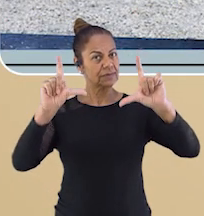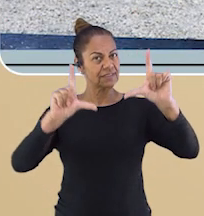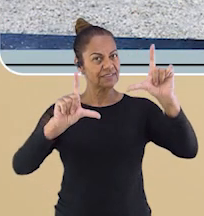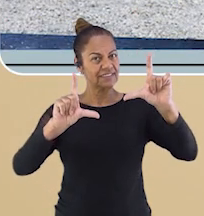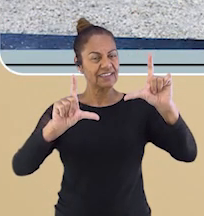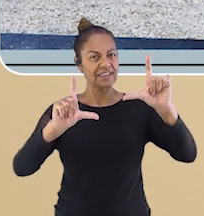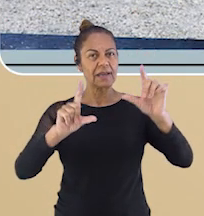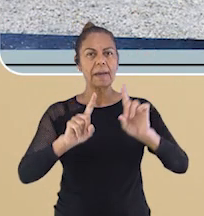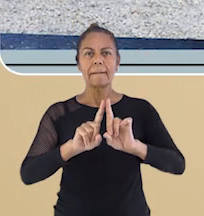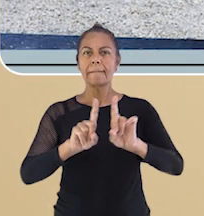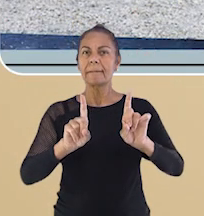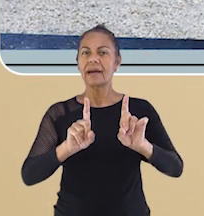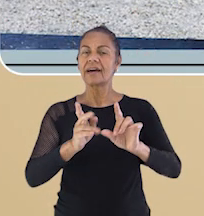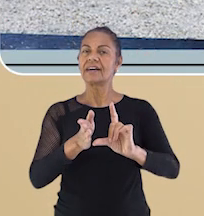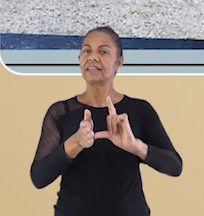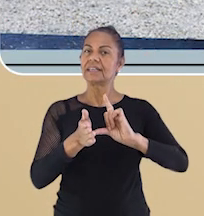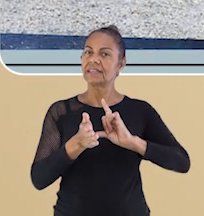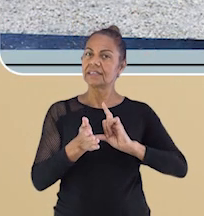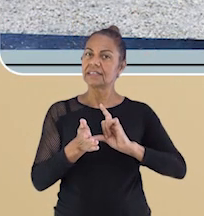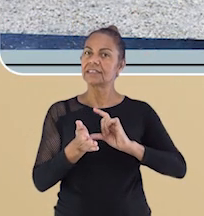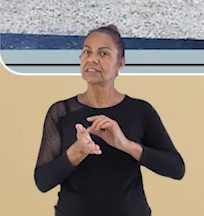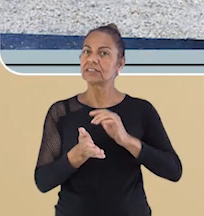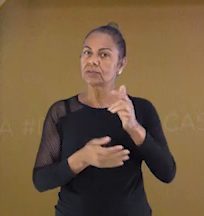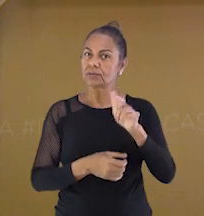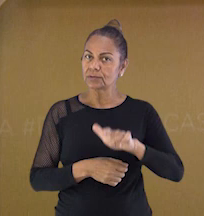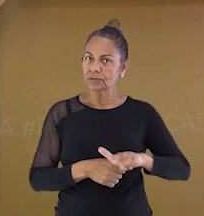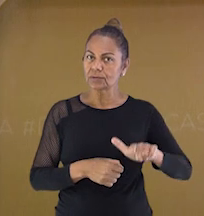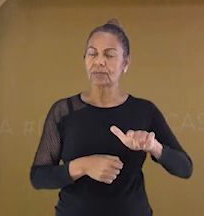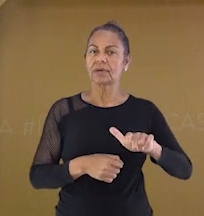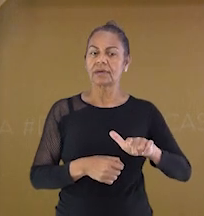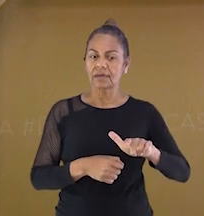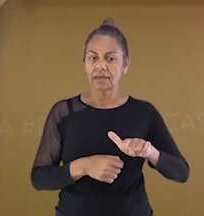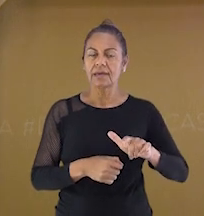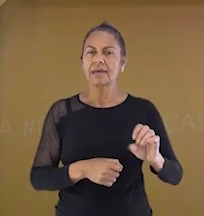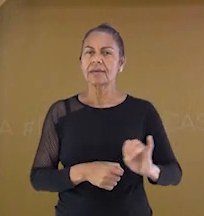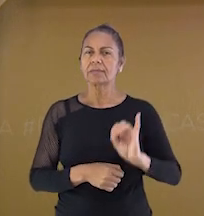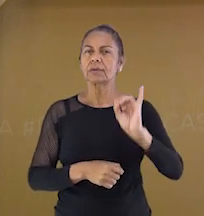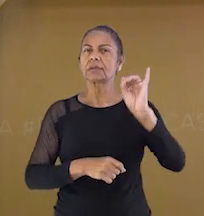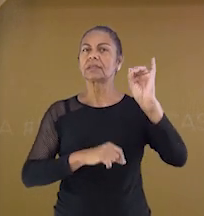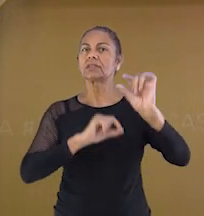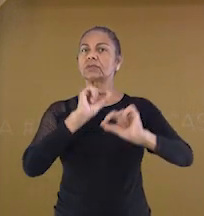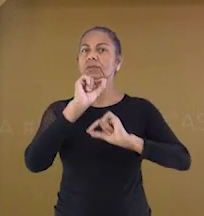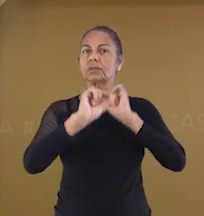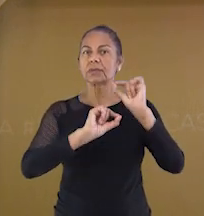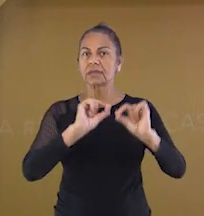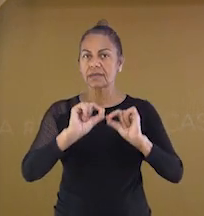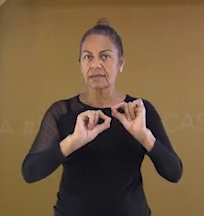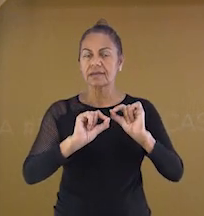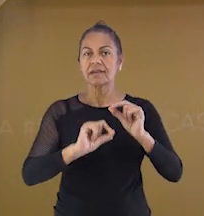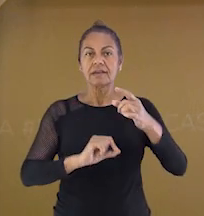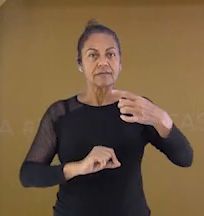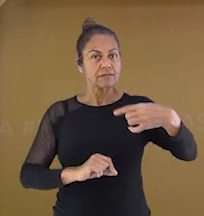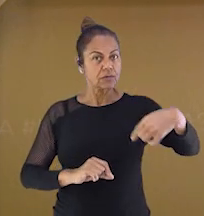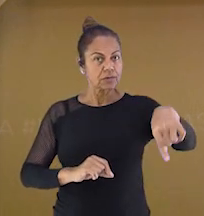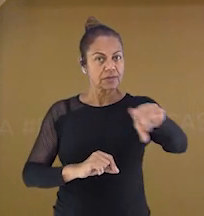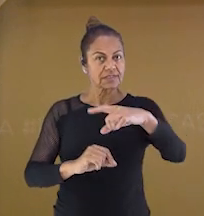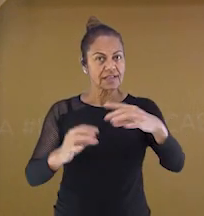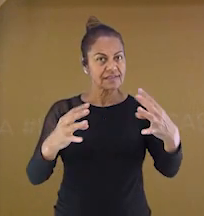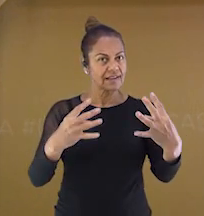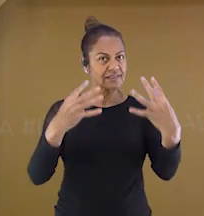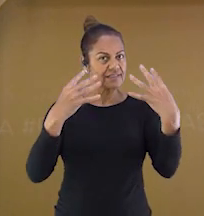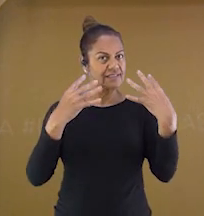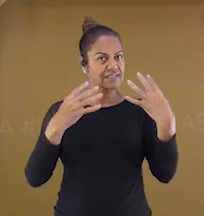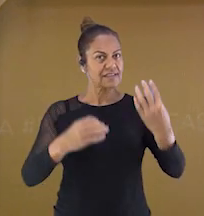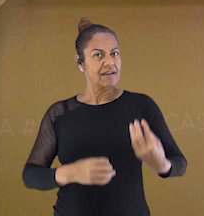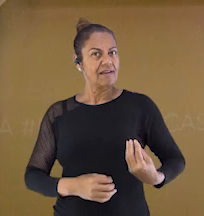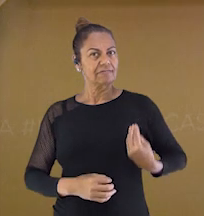darmos continuidade no programa de hoje, é importante que você registre a sua presença. É